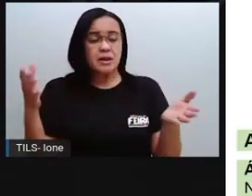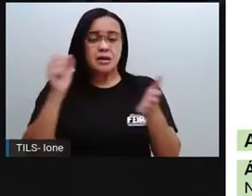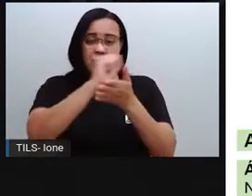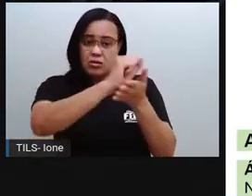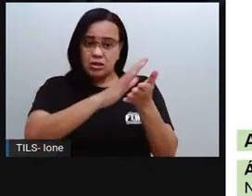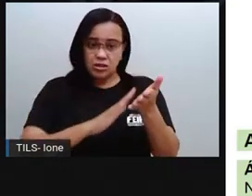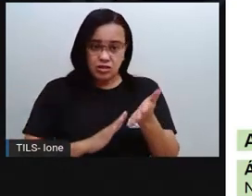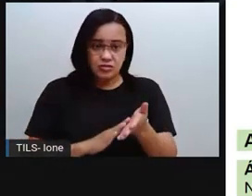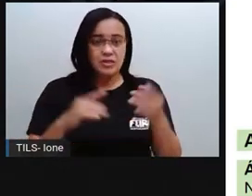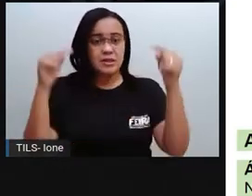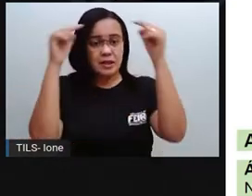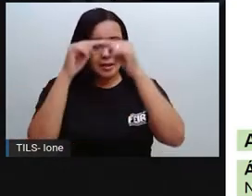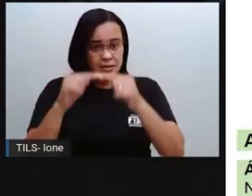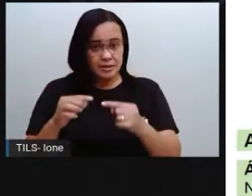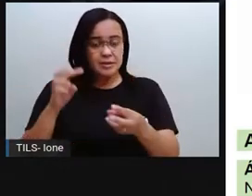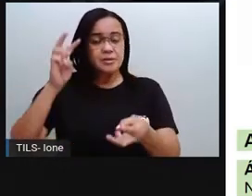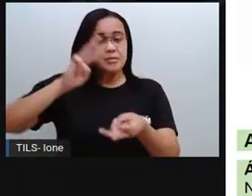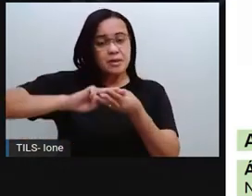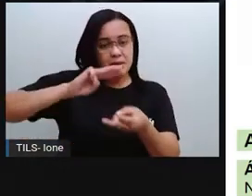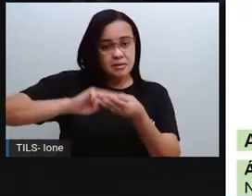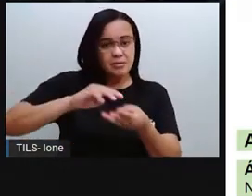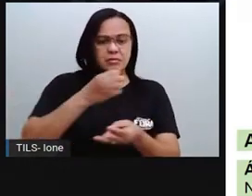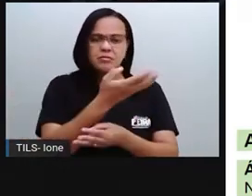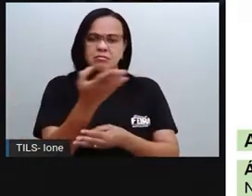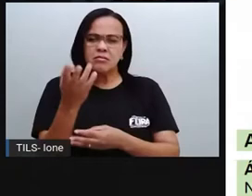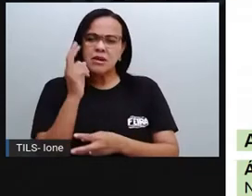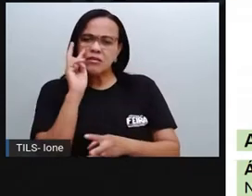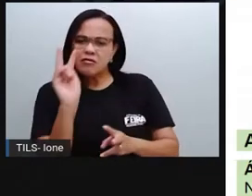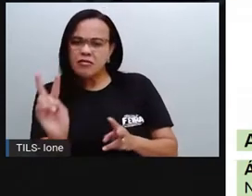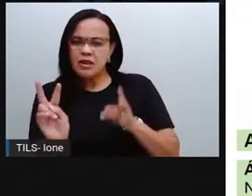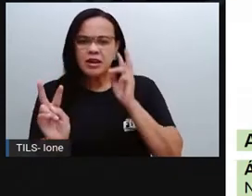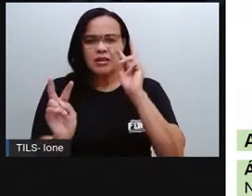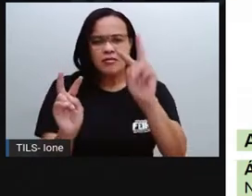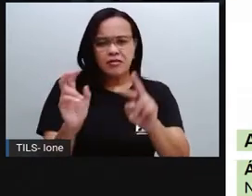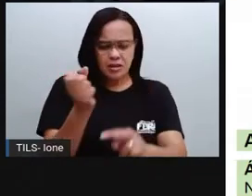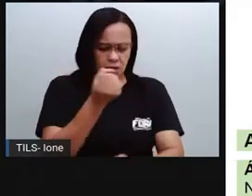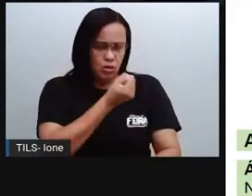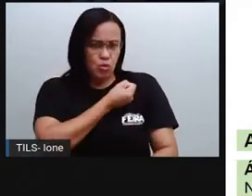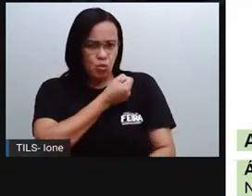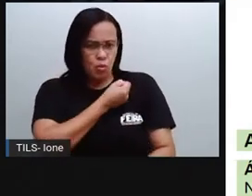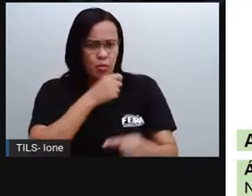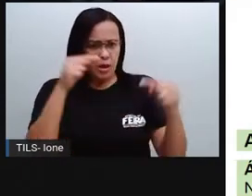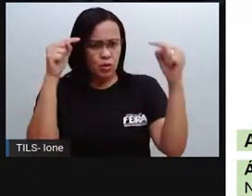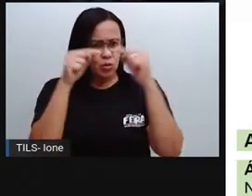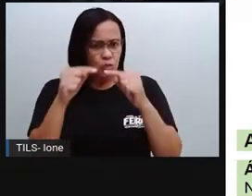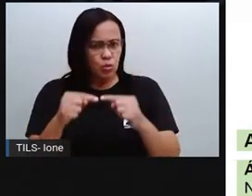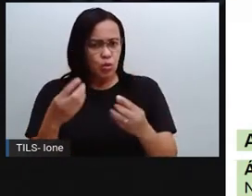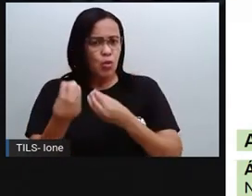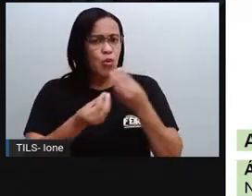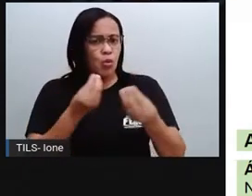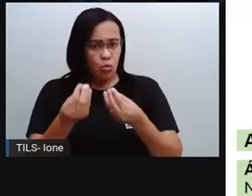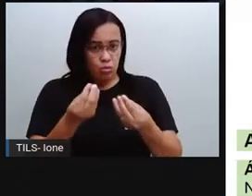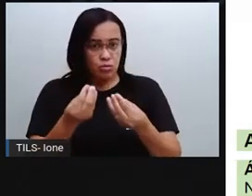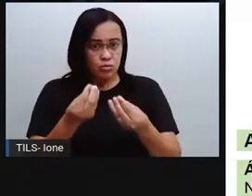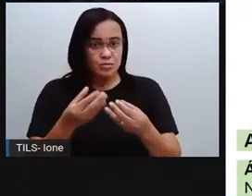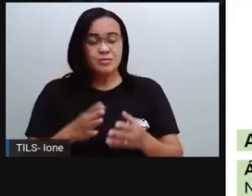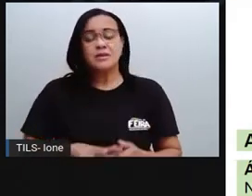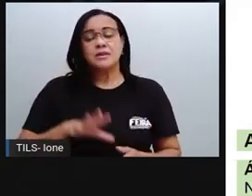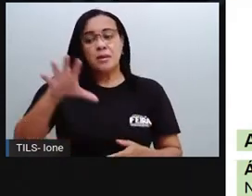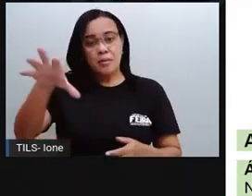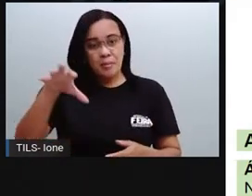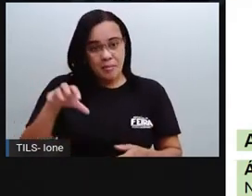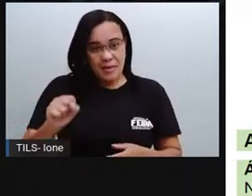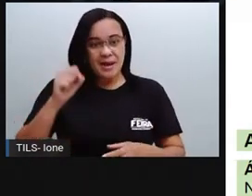matemática em que vocês vão poder observar os números, né? Como é que os números são compostos. Então pega aí seu material, seu